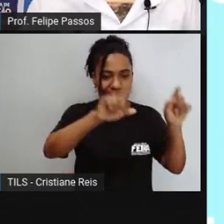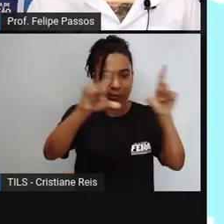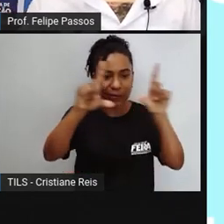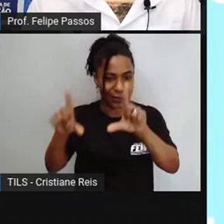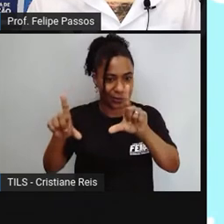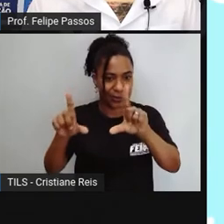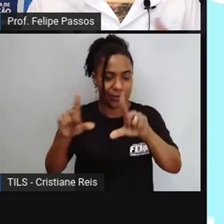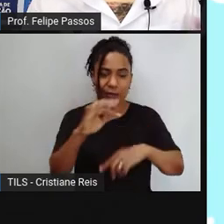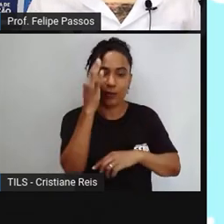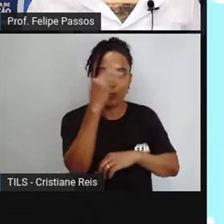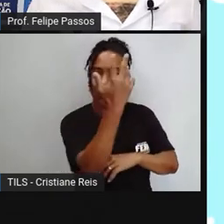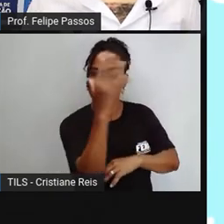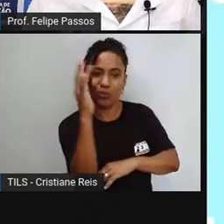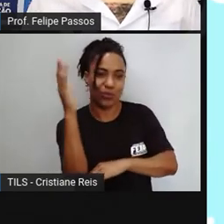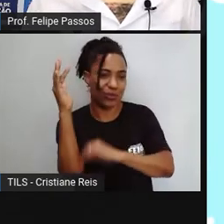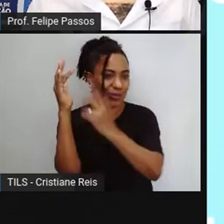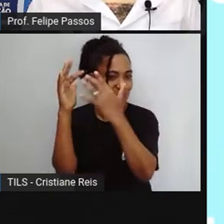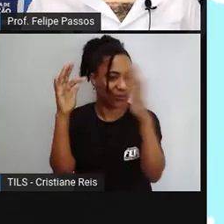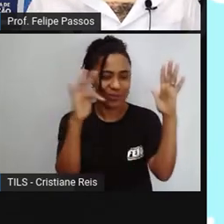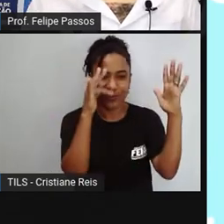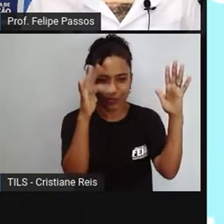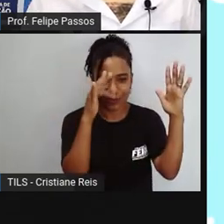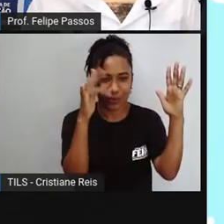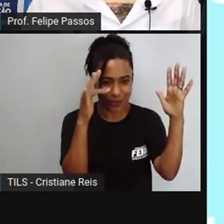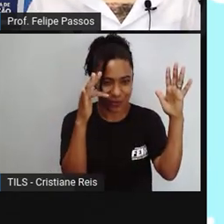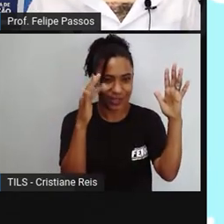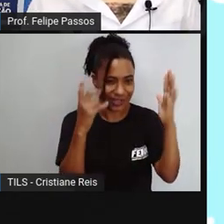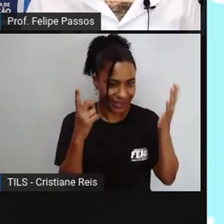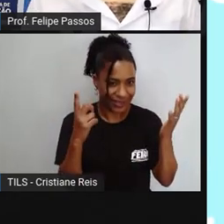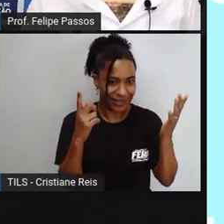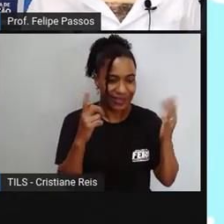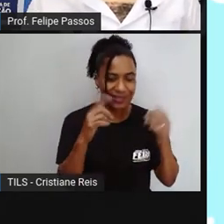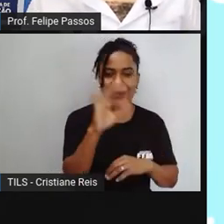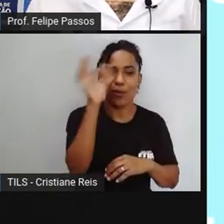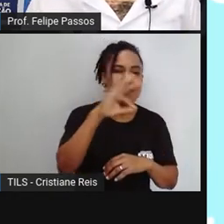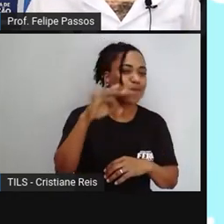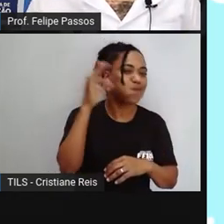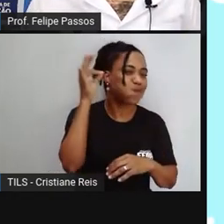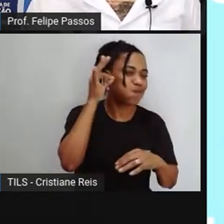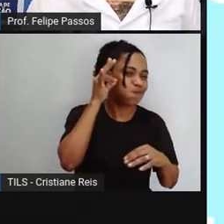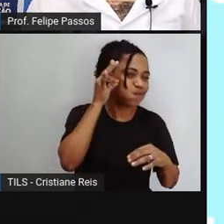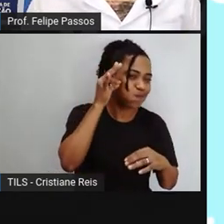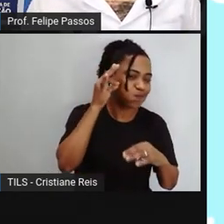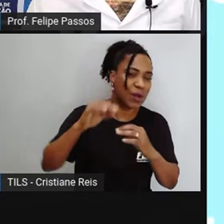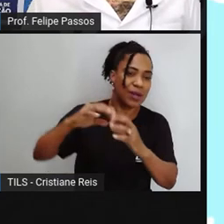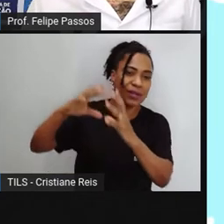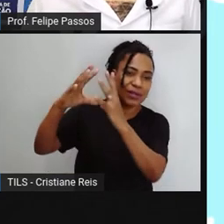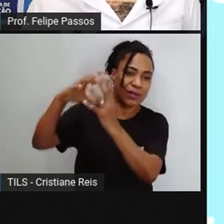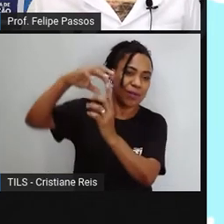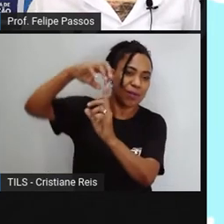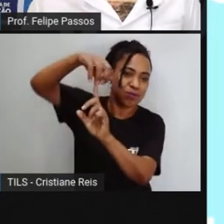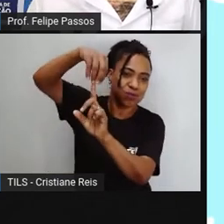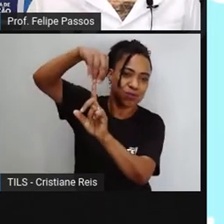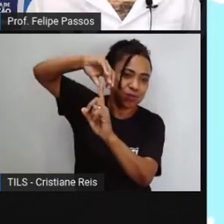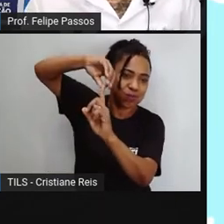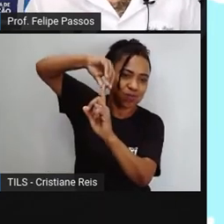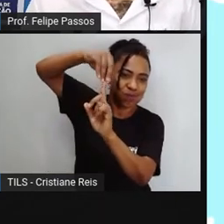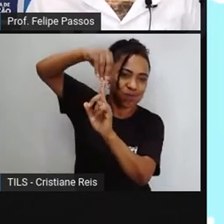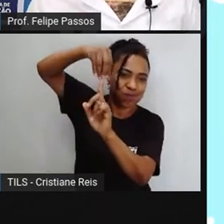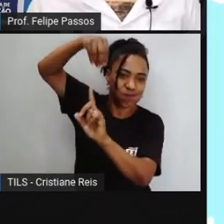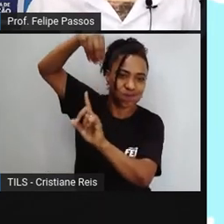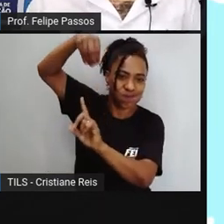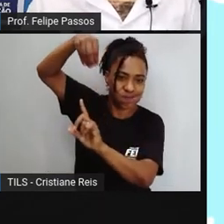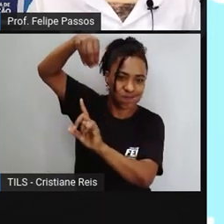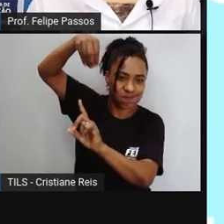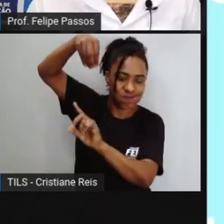uma temporada que ocorre muitos enxames de abelha. O que é um enxame? É quando a abelha rainha, né? Por alguma